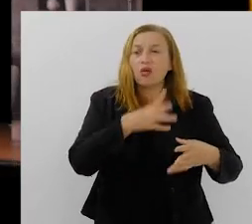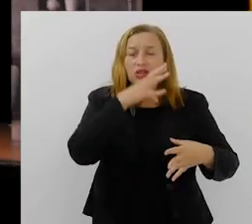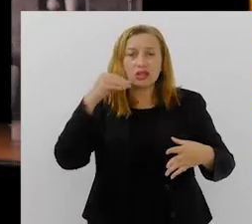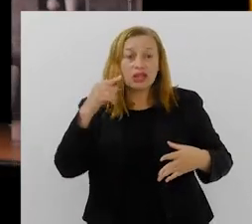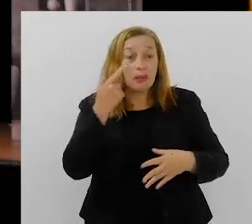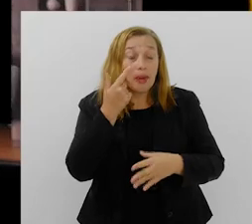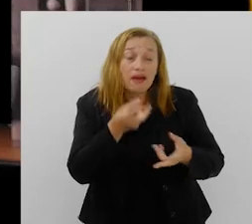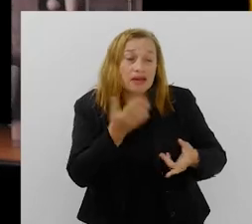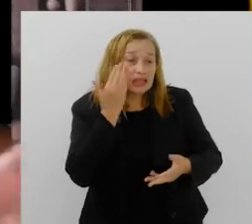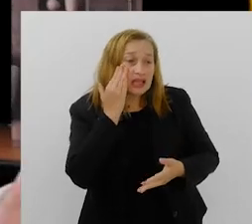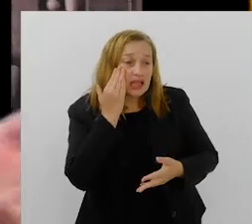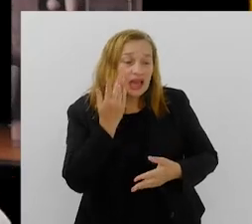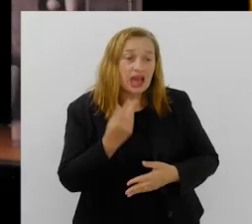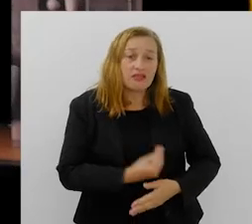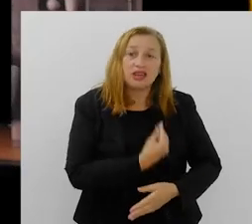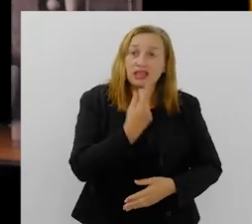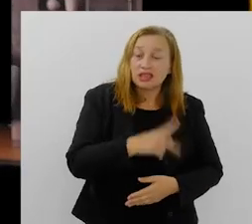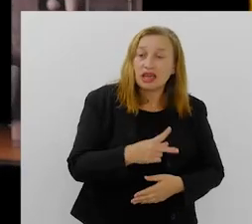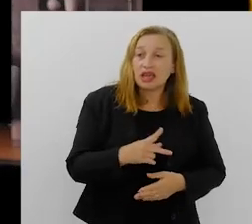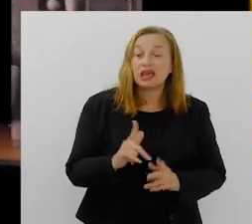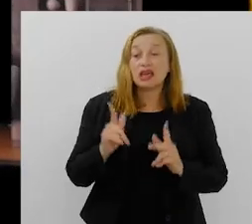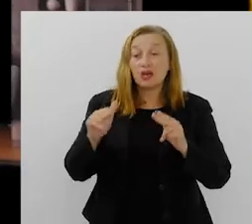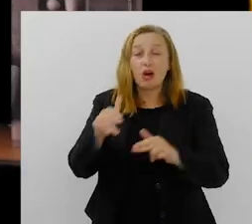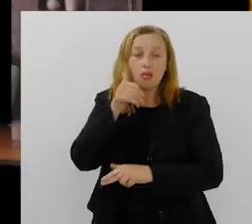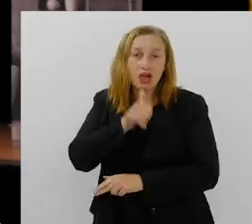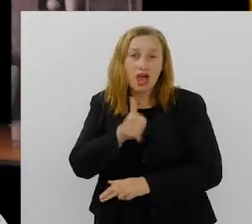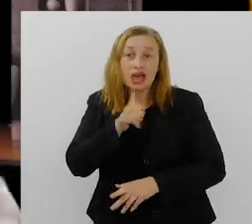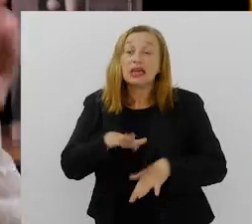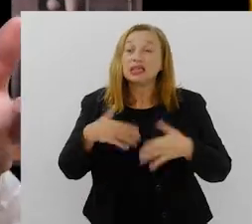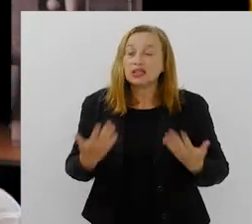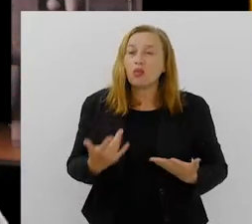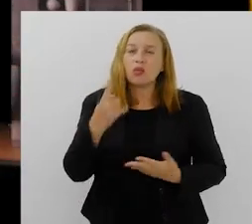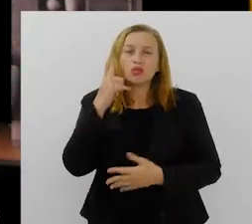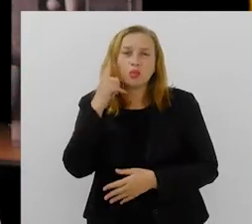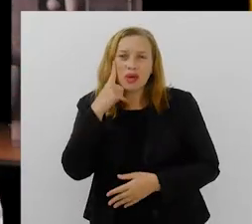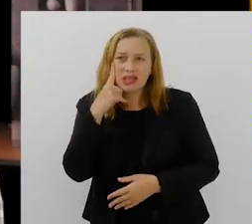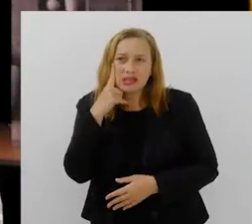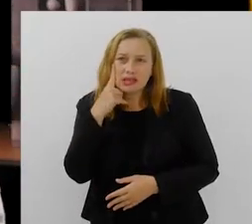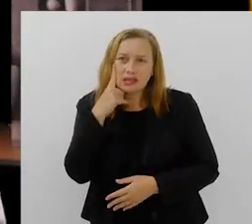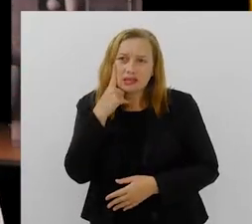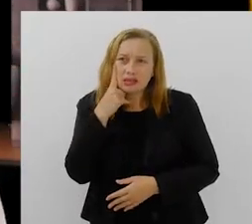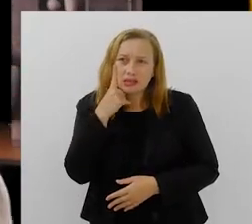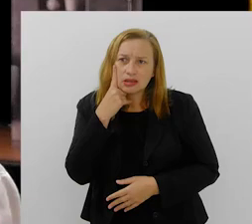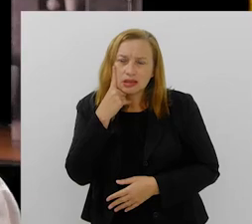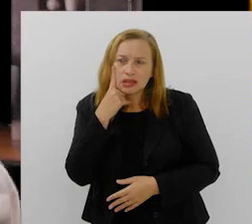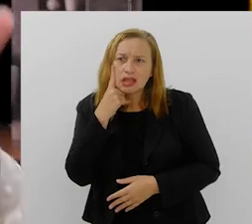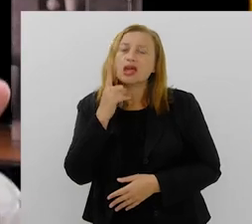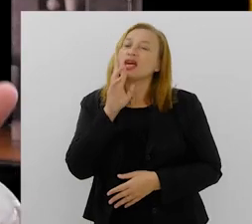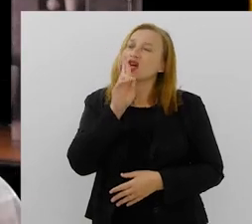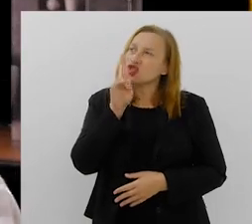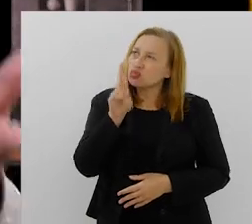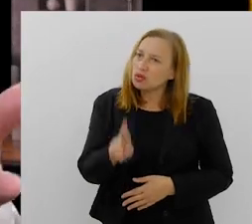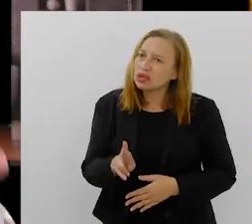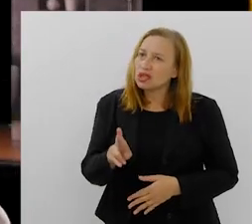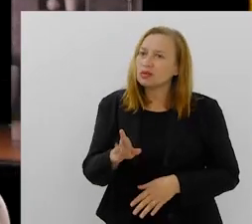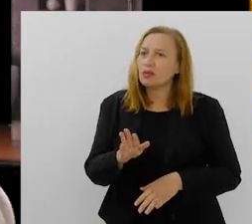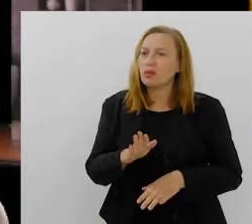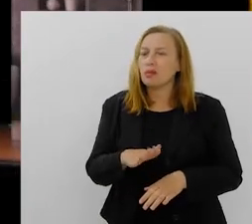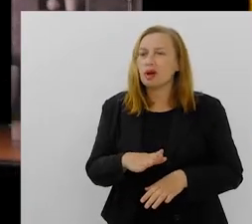movimento de vida desse adolescente, assim como a gente vai pensar com as relações mulheres. Então, quando a gente pensa e aí respondendo